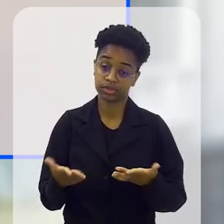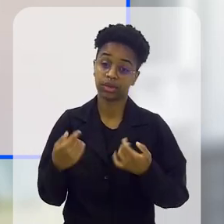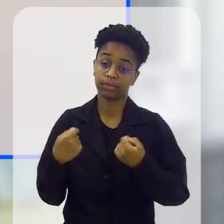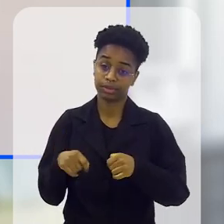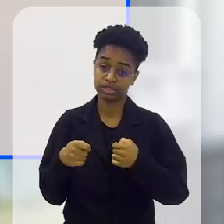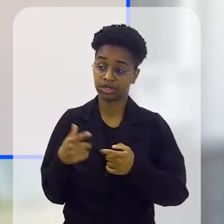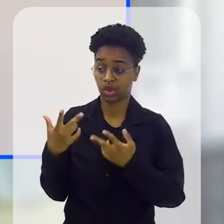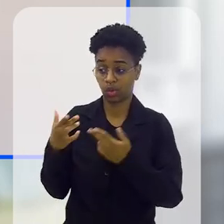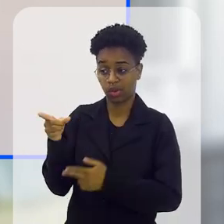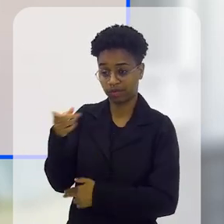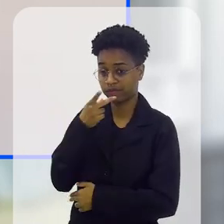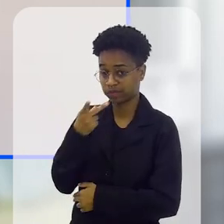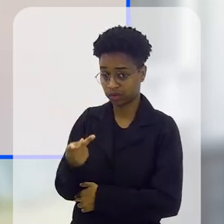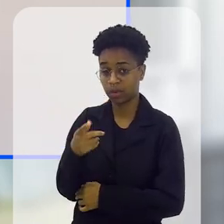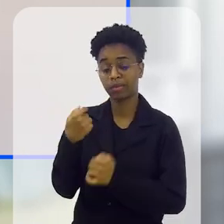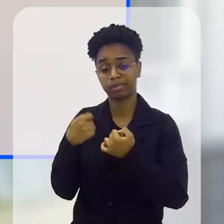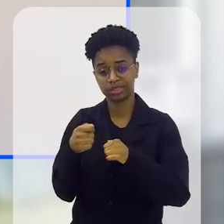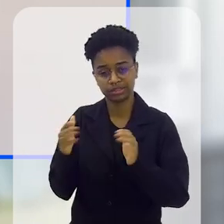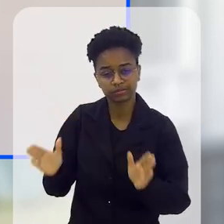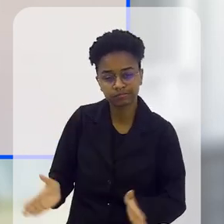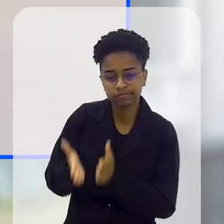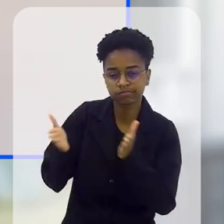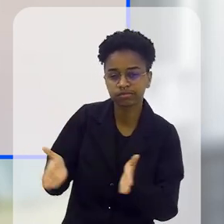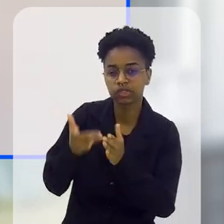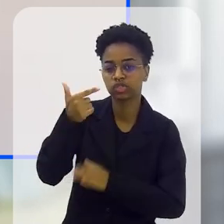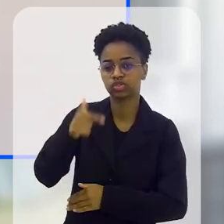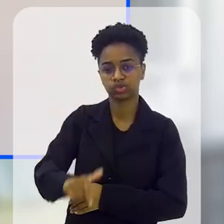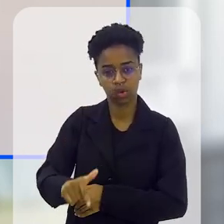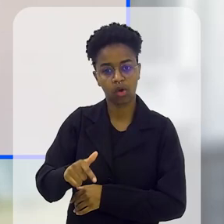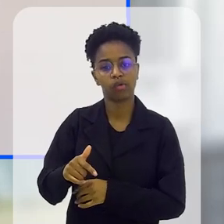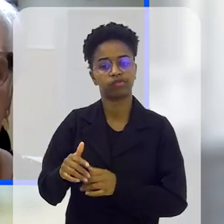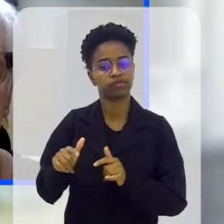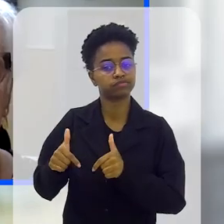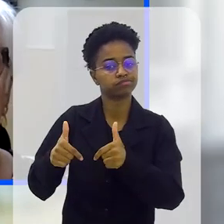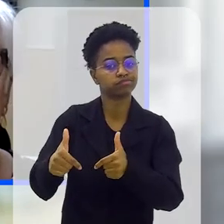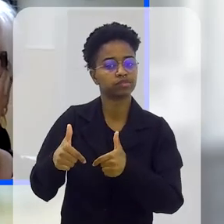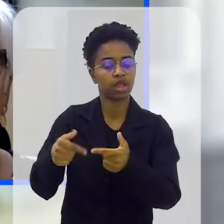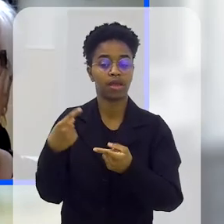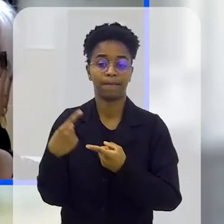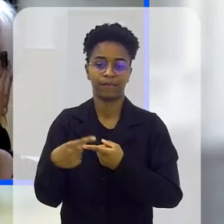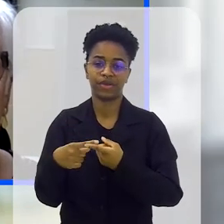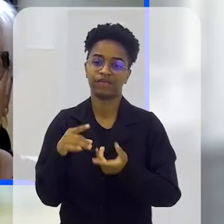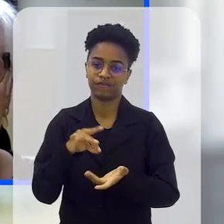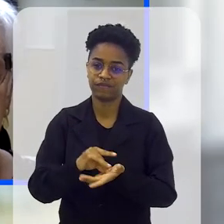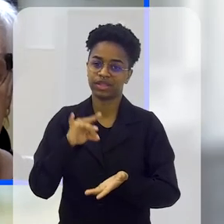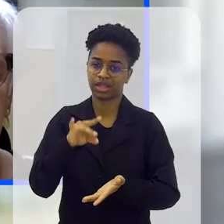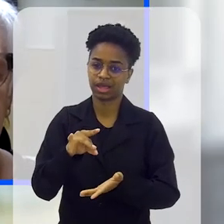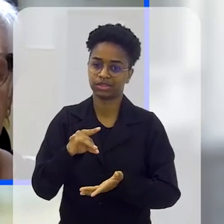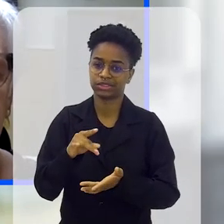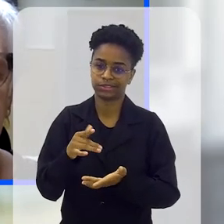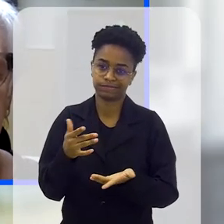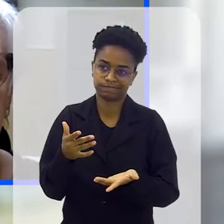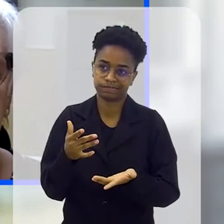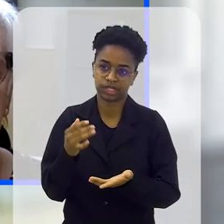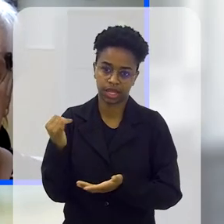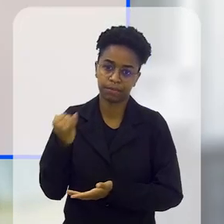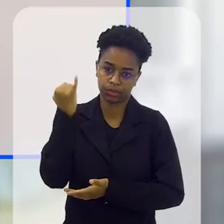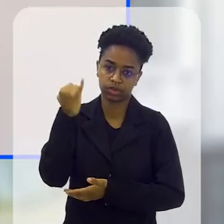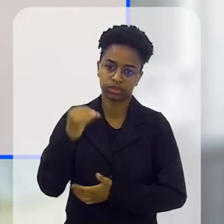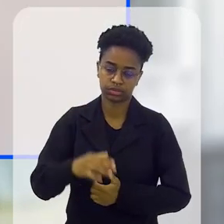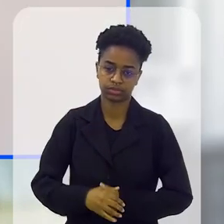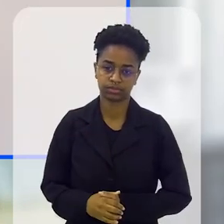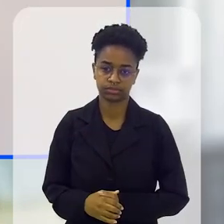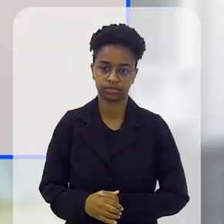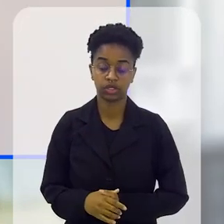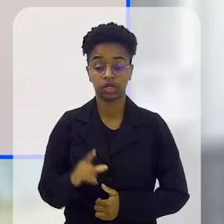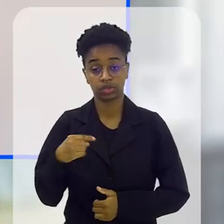esfriada, precisando, como a Sônia bem relatou, de dar uma resquentada nesse processo, já que isso, de fato, na prática, isso